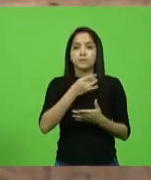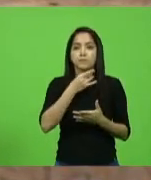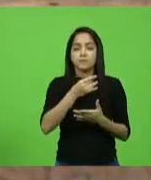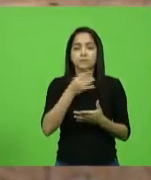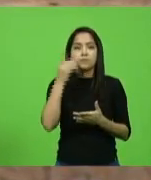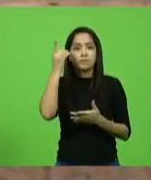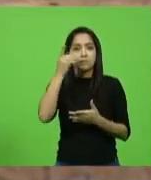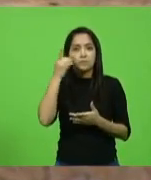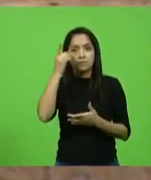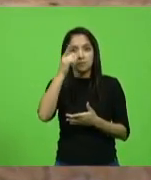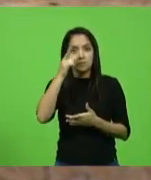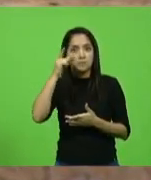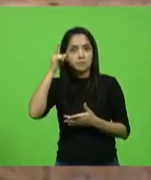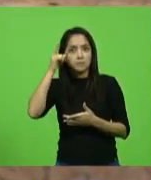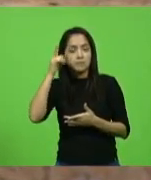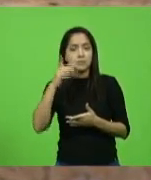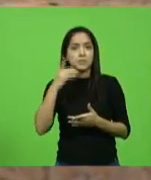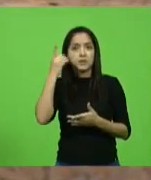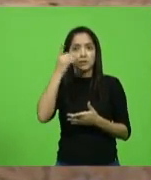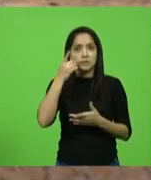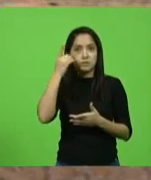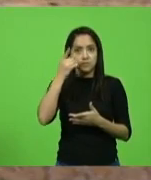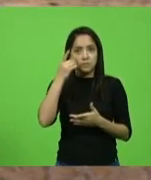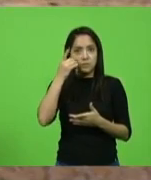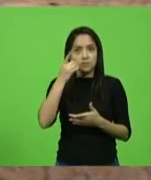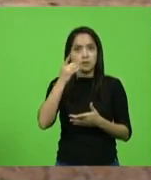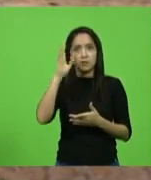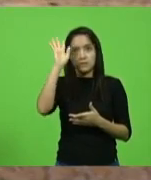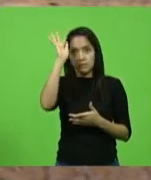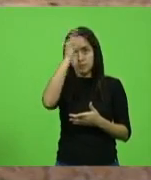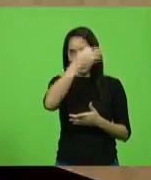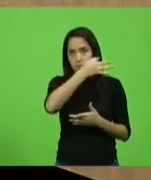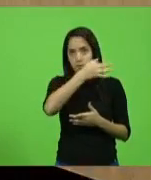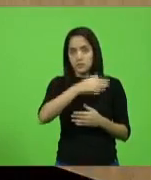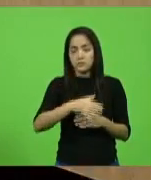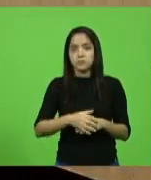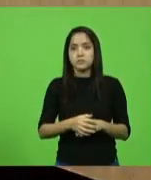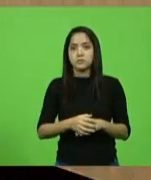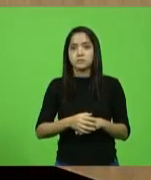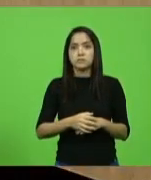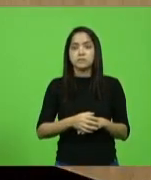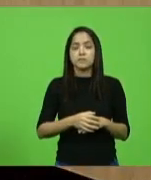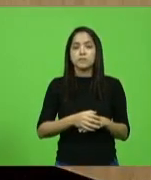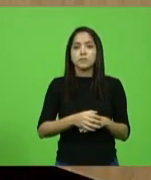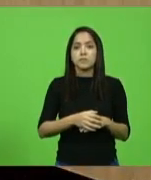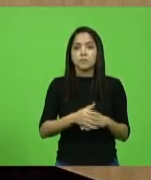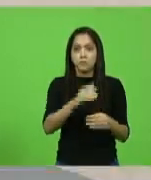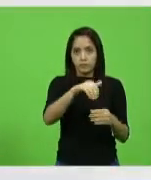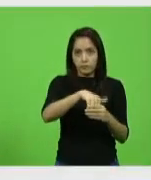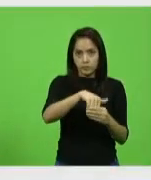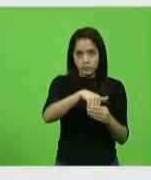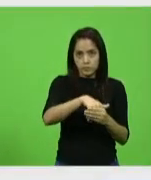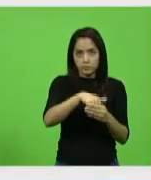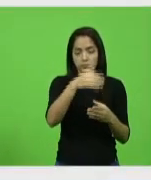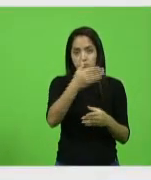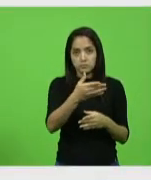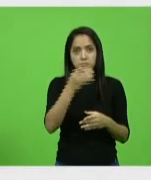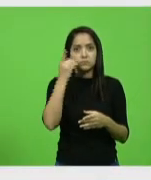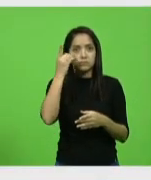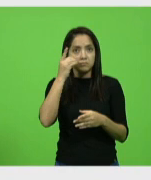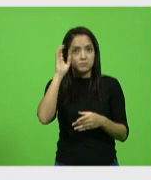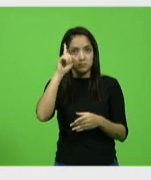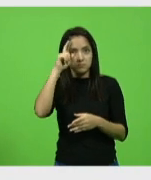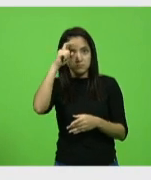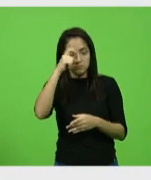Laércio Schuster e Fabiano da Luz. O deputado Milton Obos vota deputado Marcos Vieira,